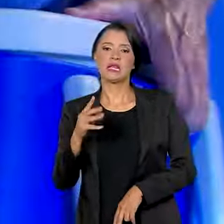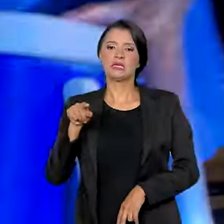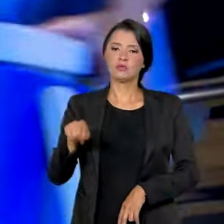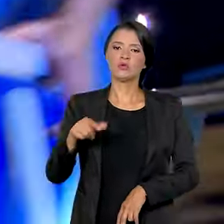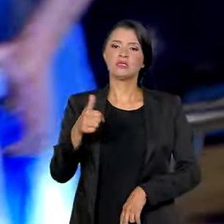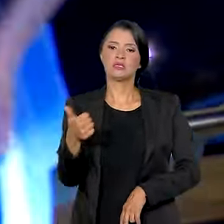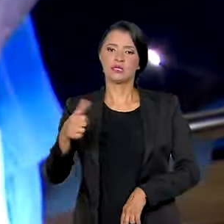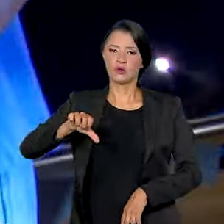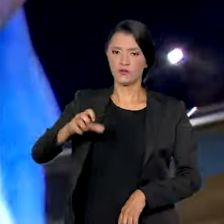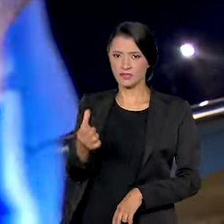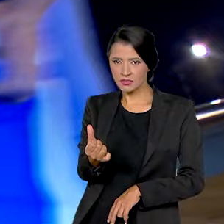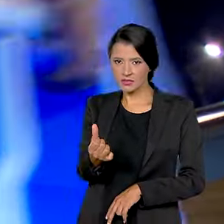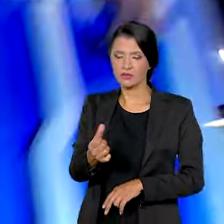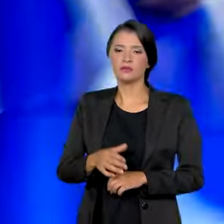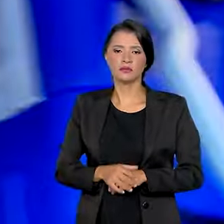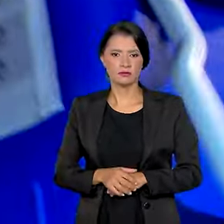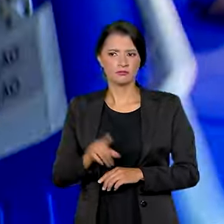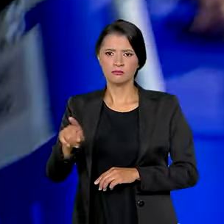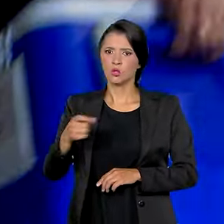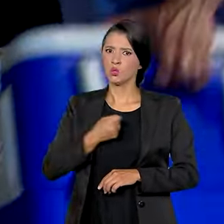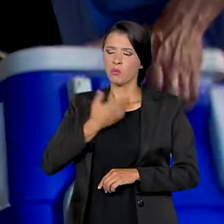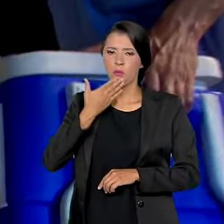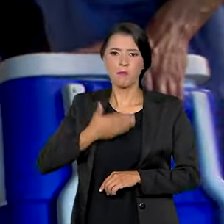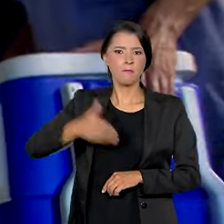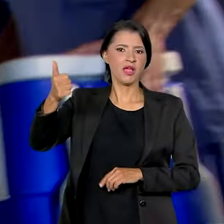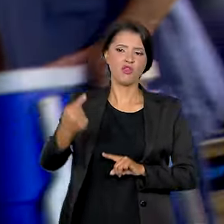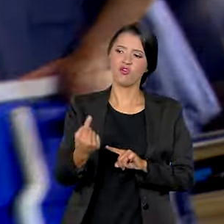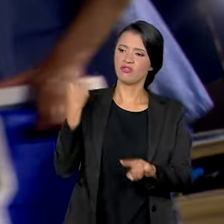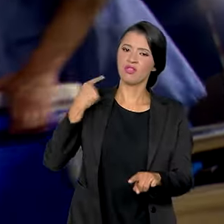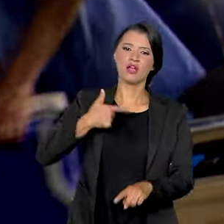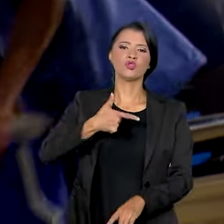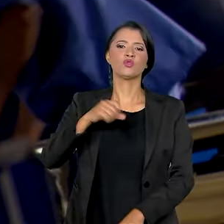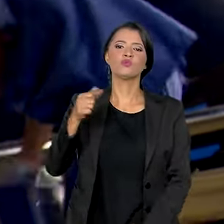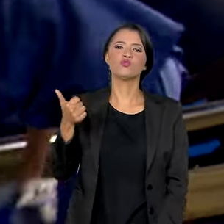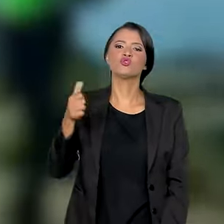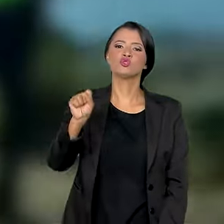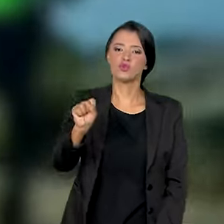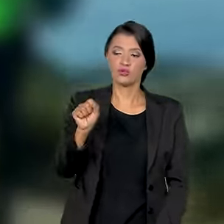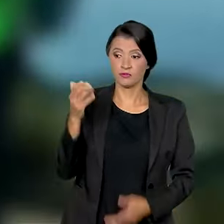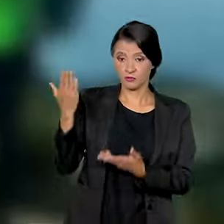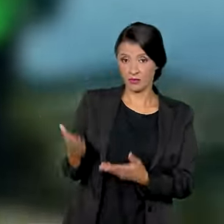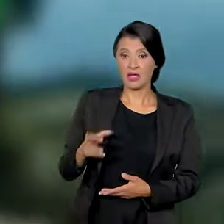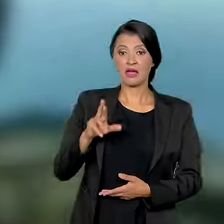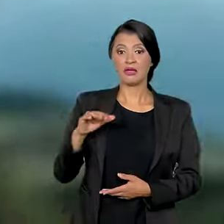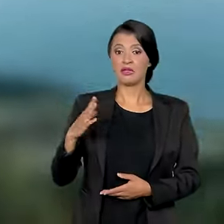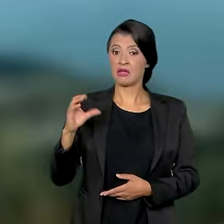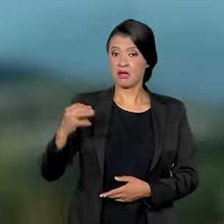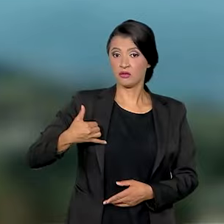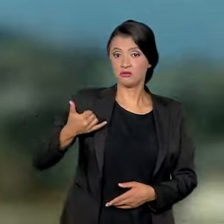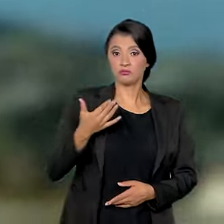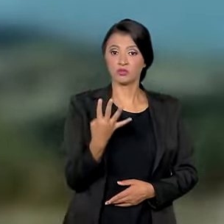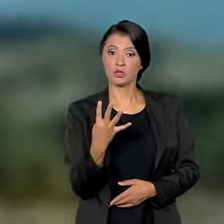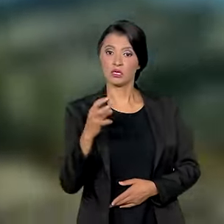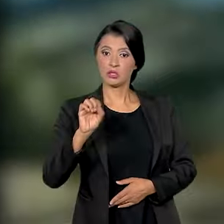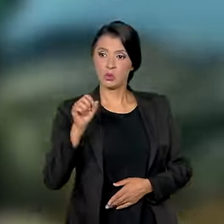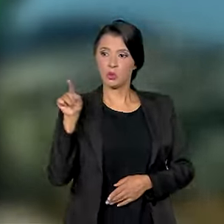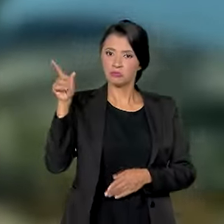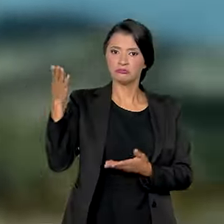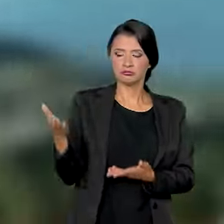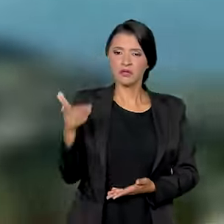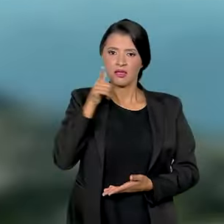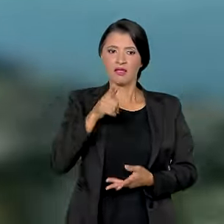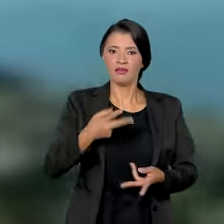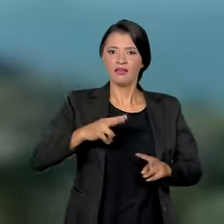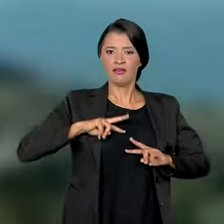.196. É o melhor desde 2018. Ricardo de Oliveira, de 48 anos,